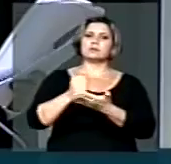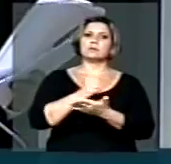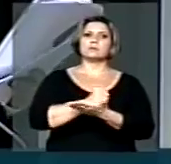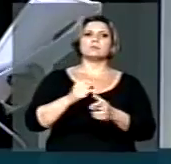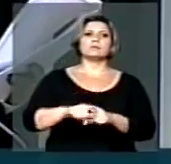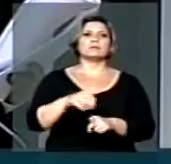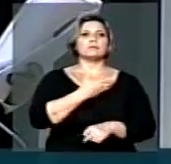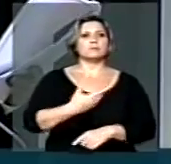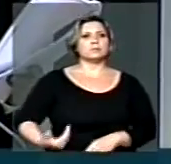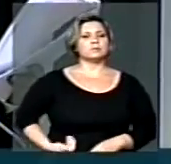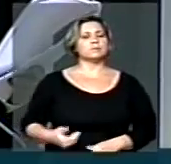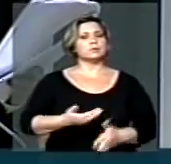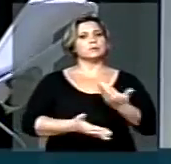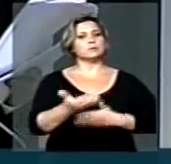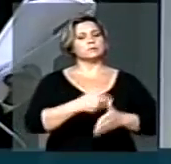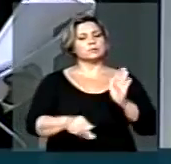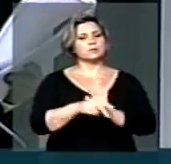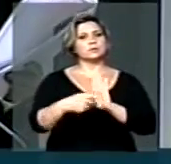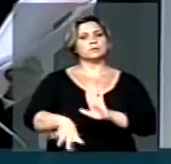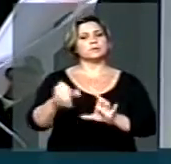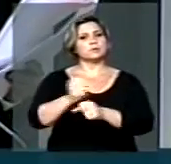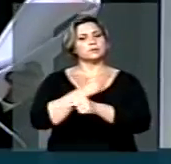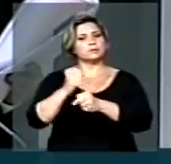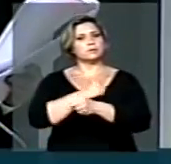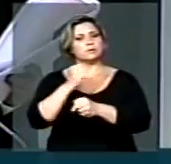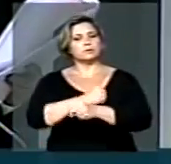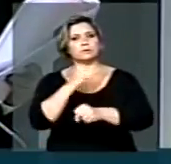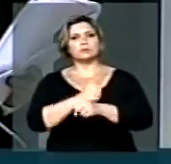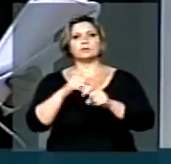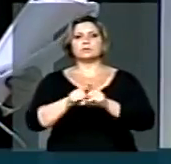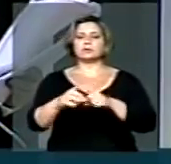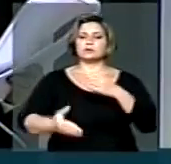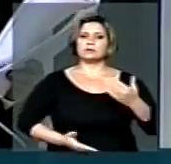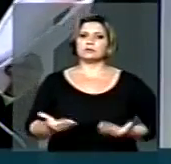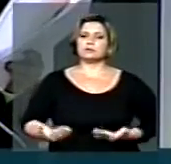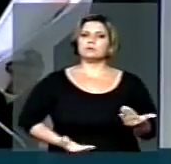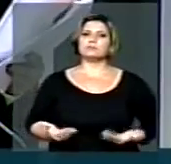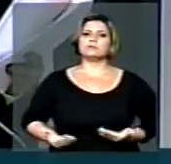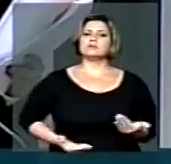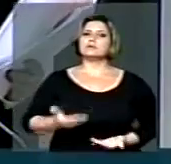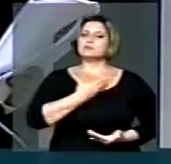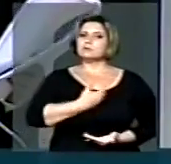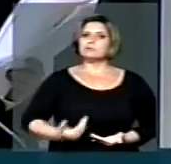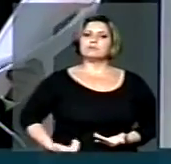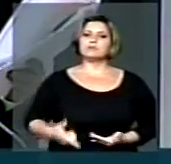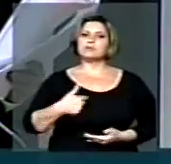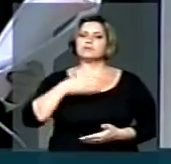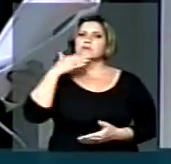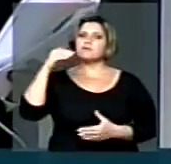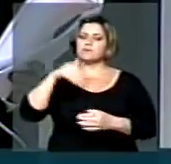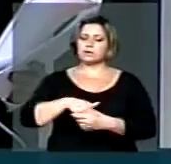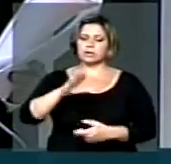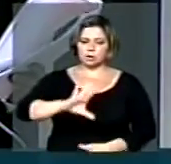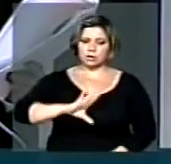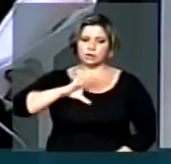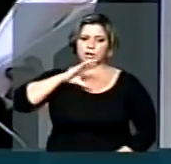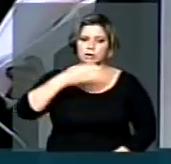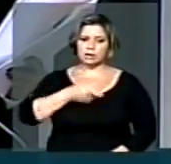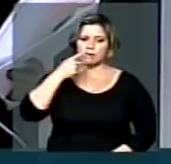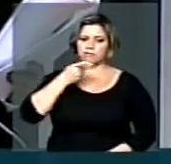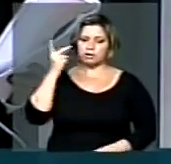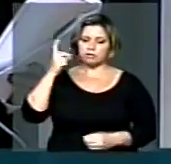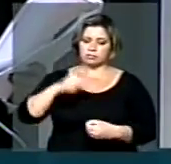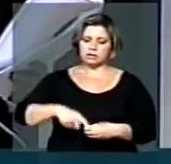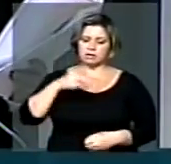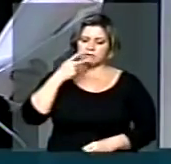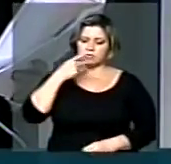públicas, relativo tanto às obras quanto aos serviços públicos, voltar corajosamente atrás na